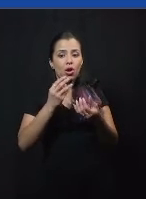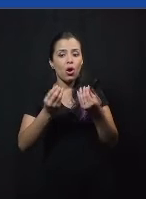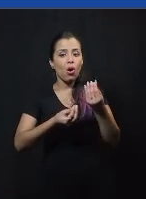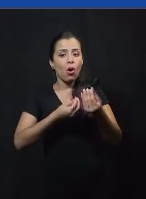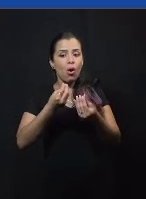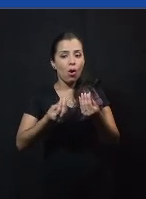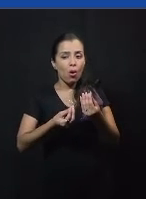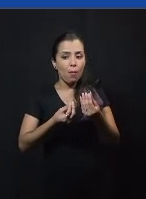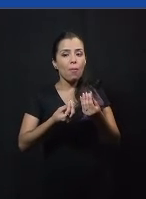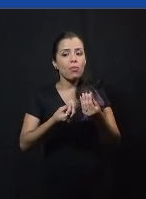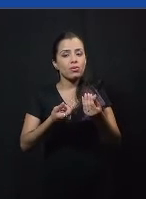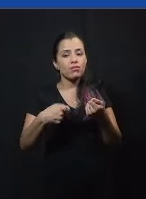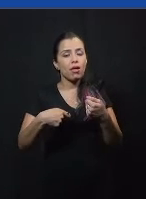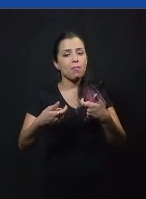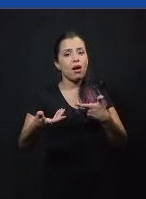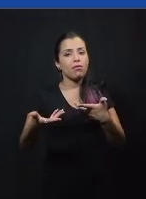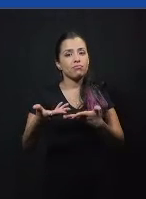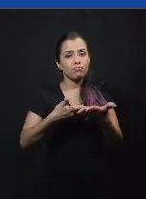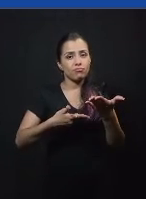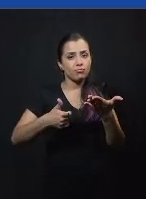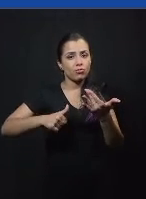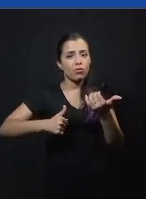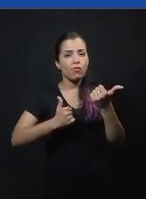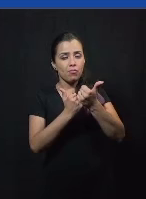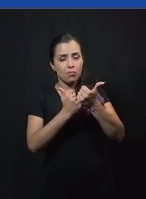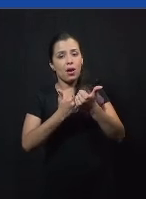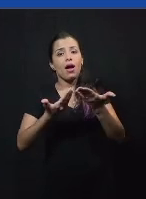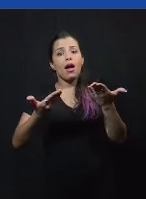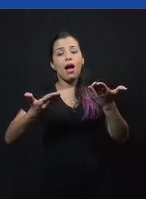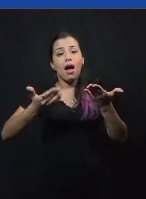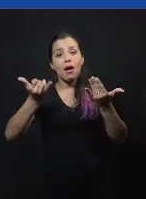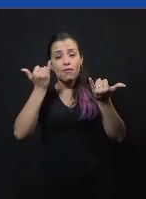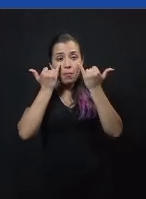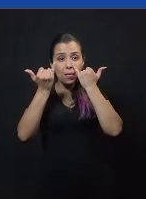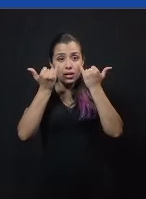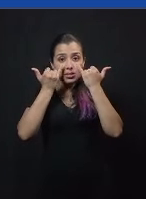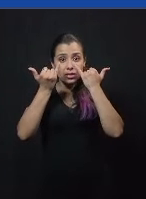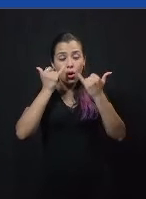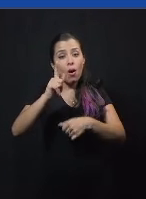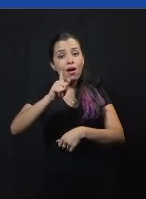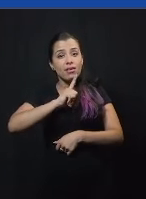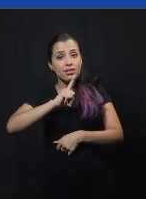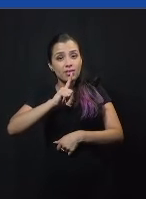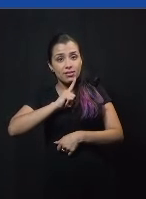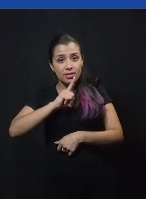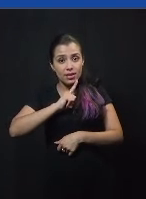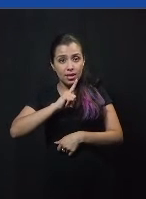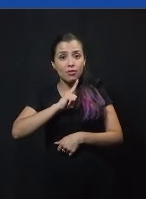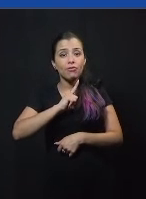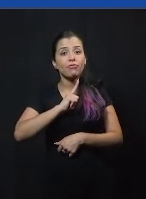o cenário de polarização ele realmente levou a esses efeitos que você mencionou e não que eles foram